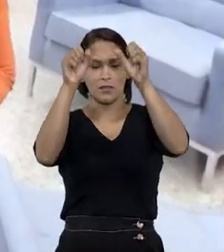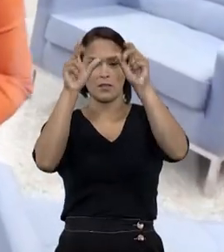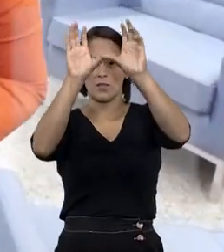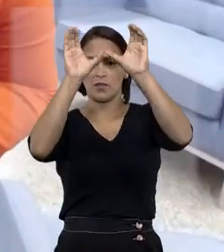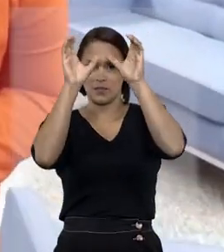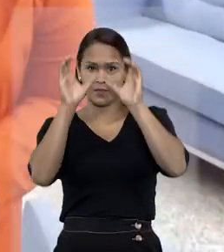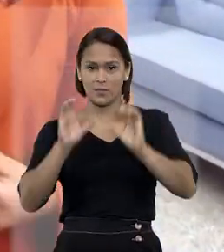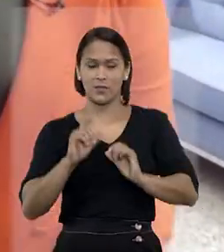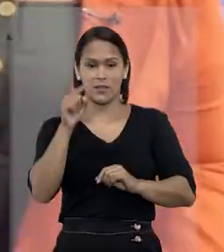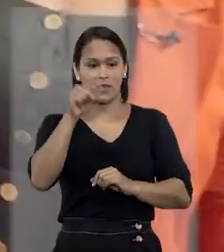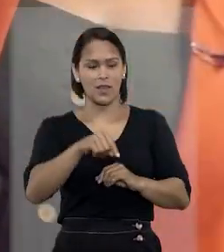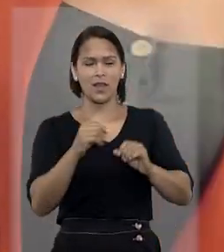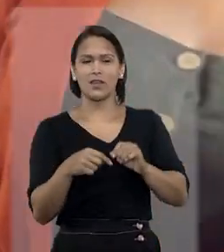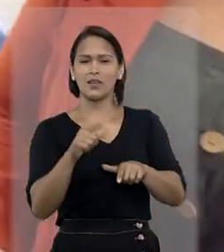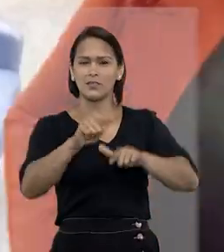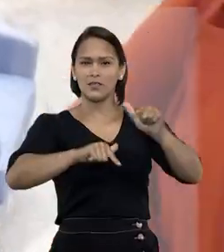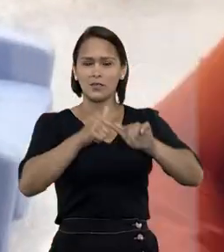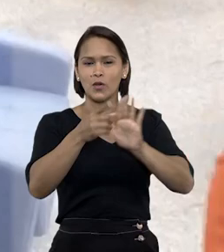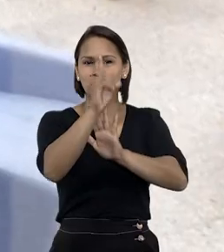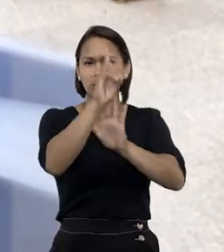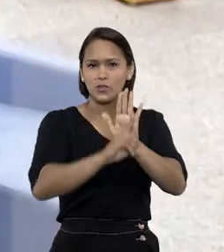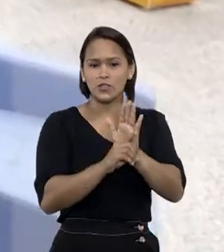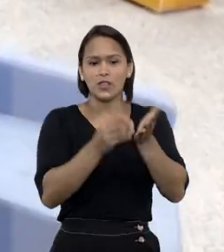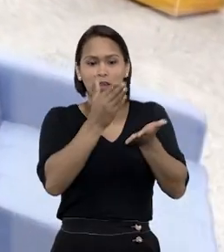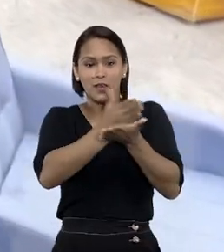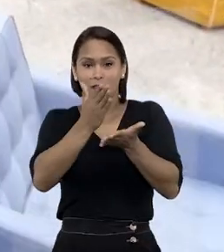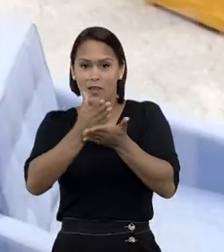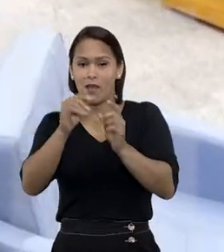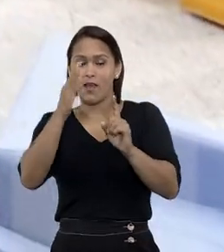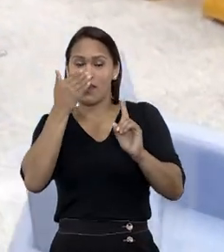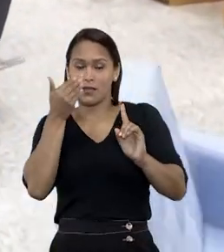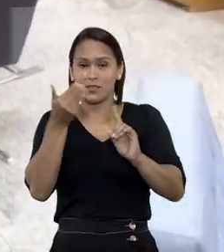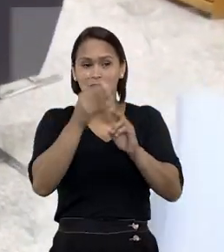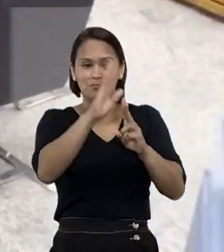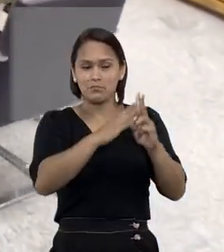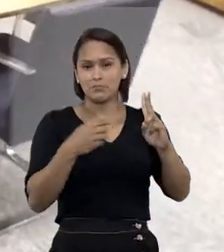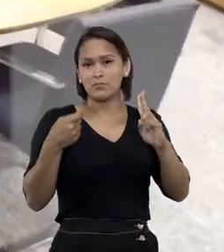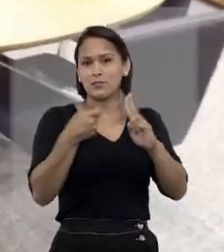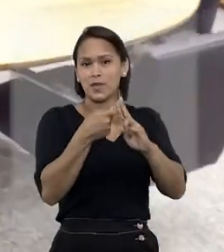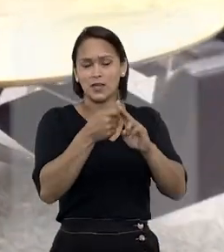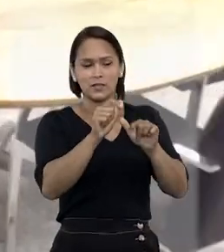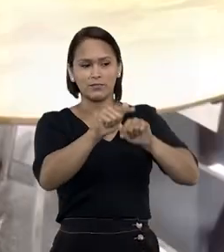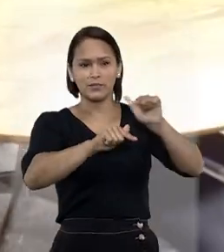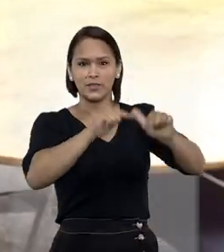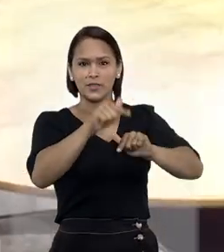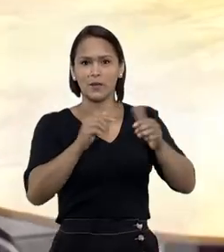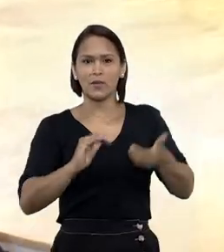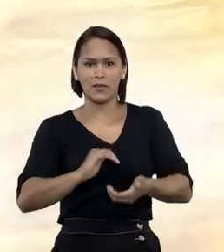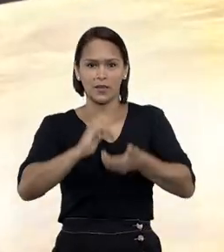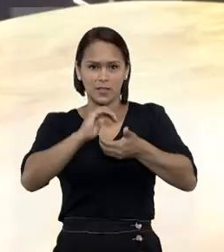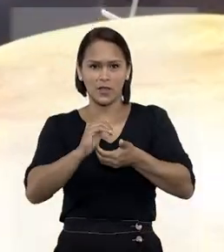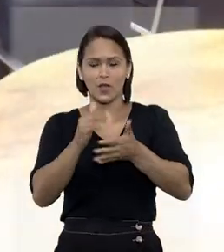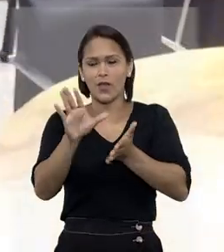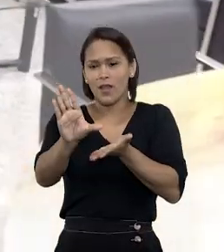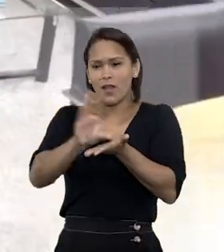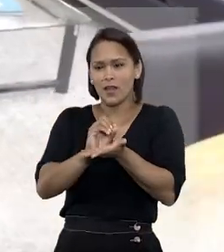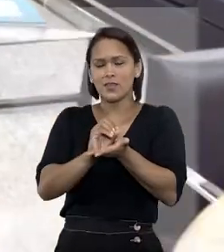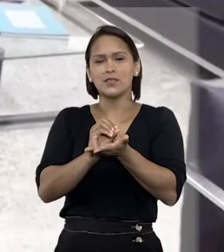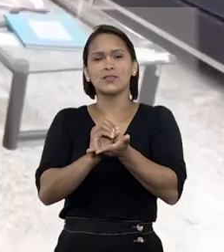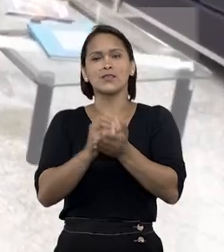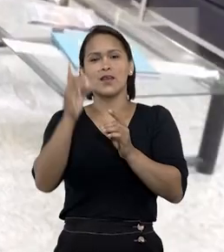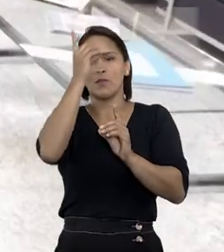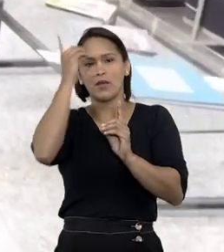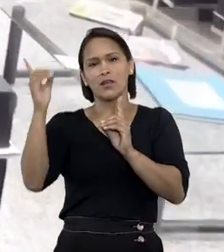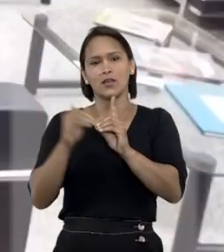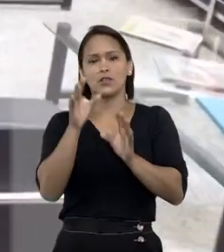da Cidadania. Aqui os operadores do direito e as partes interessadas em processos que tramitam nesta corte recebem